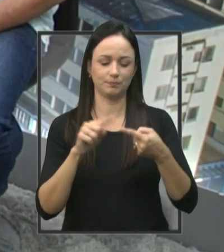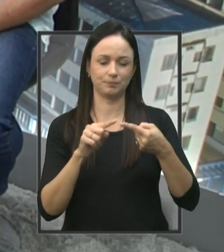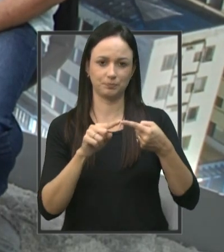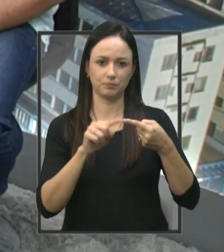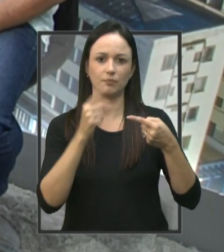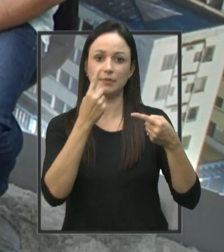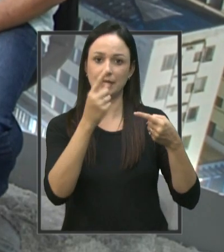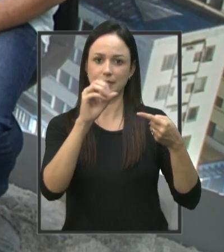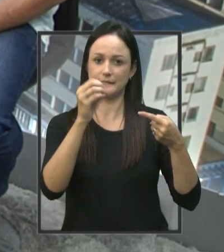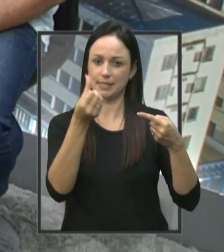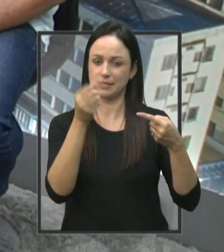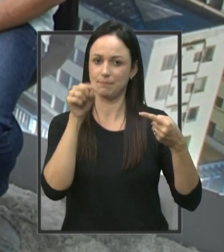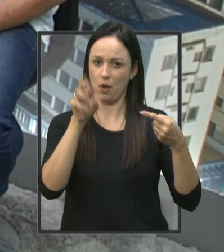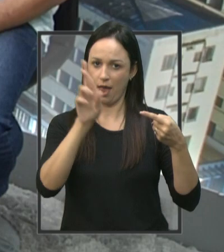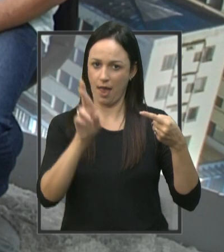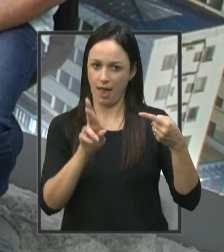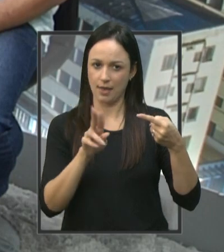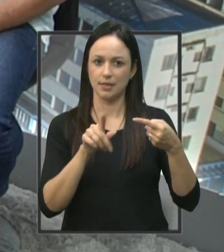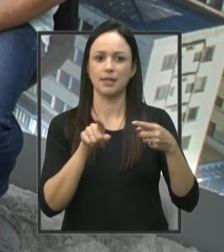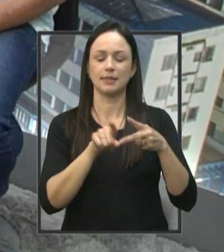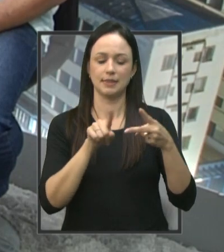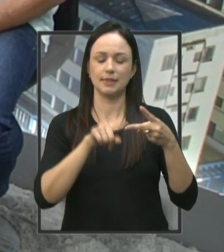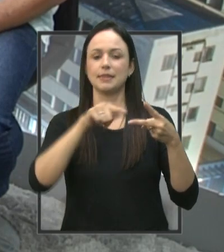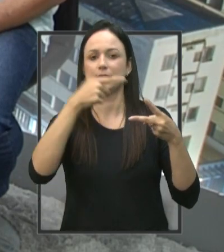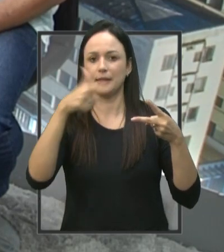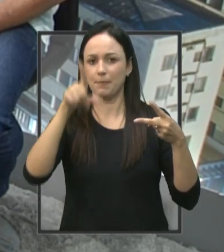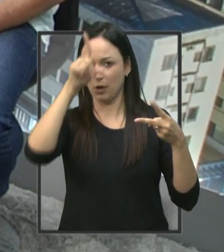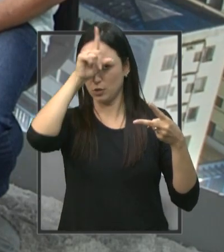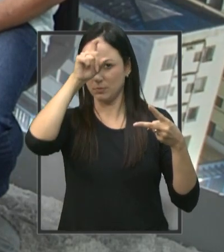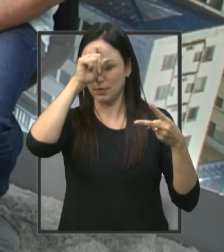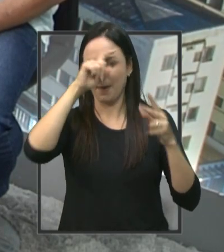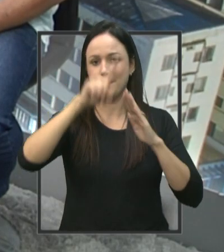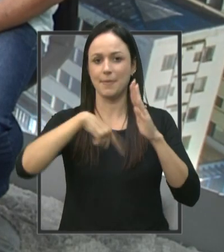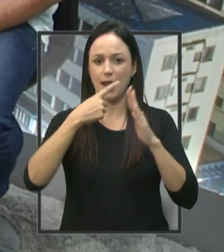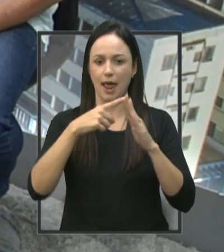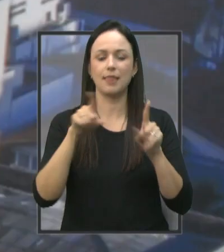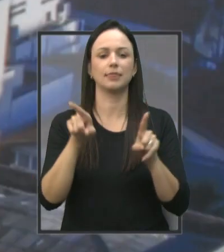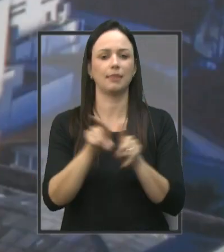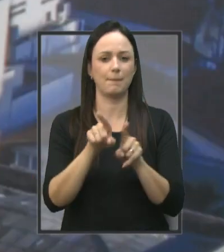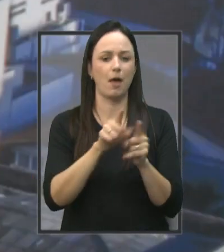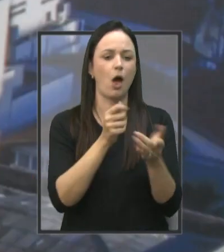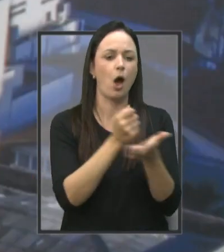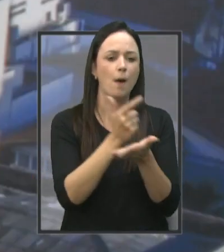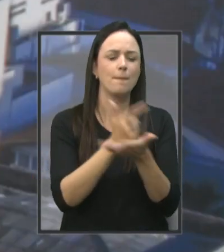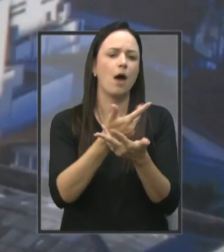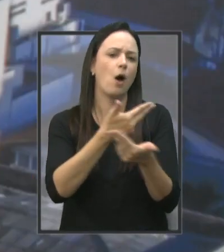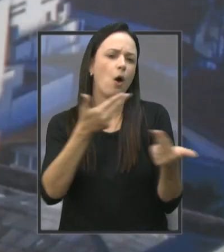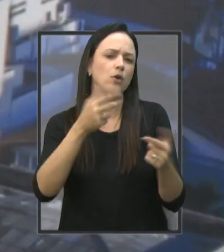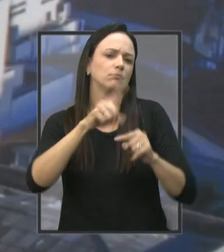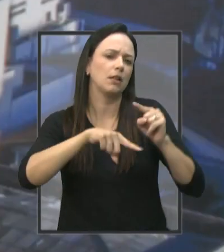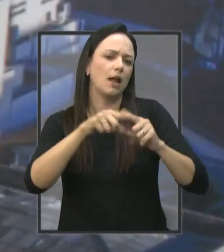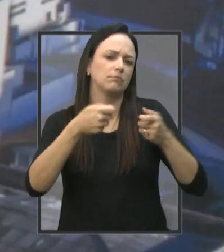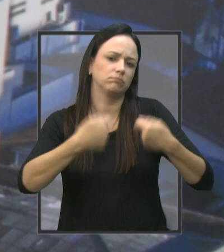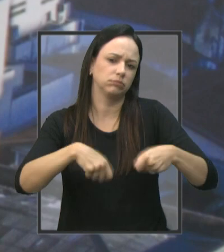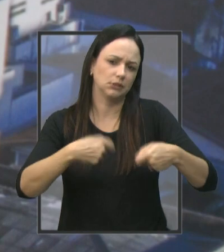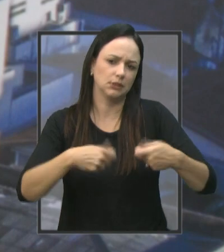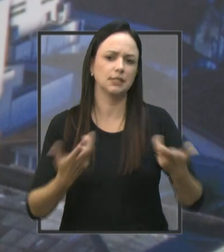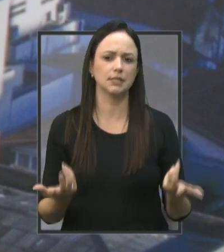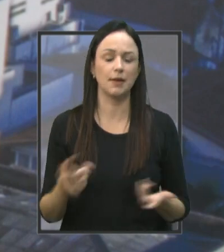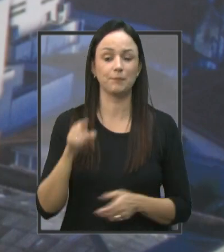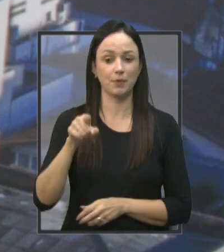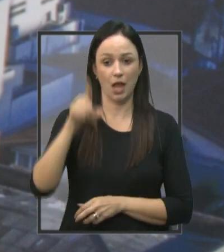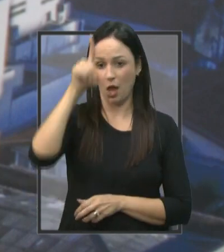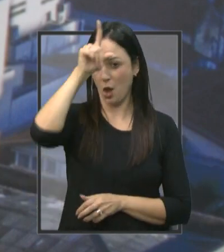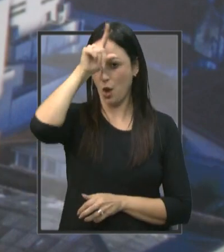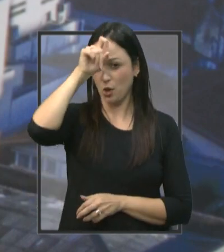Para a associação Tereza Perlati Também para Verbas de custeio Também É outro O hospital Que a gente